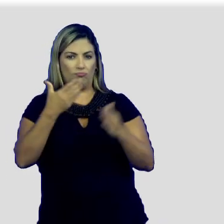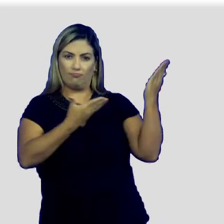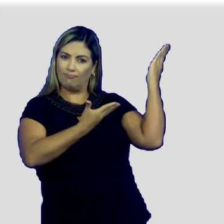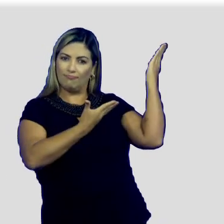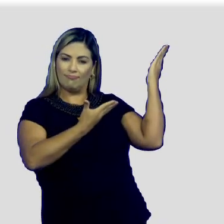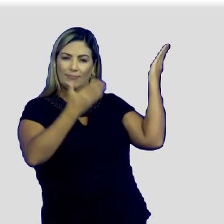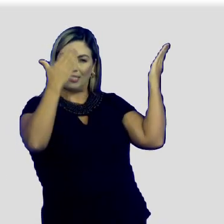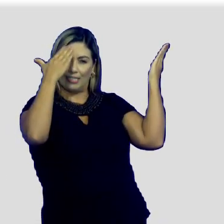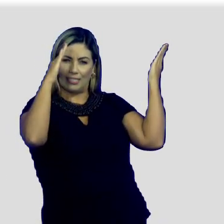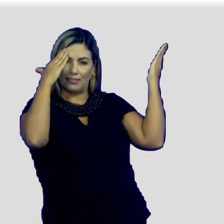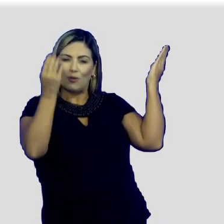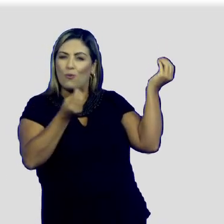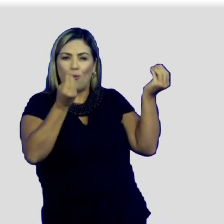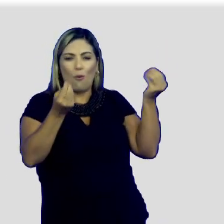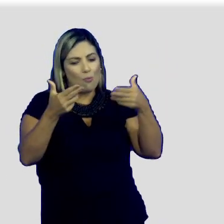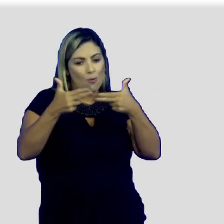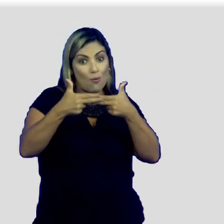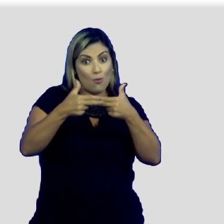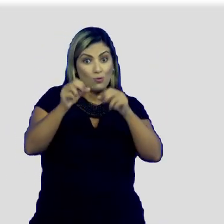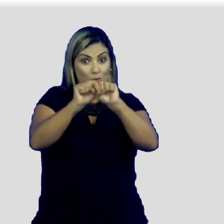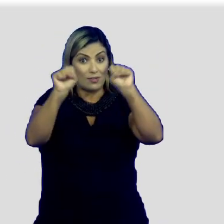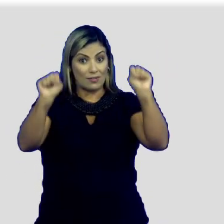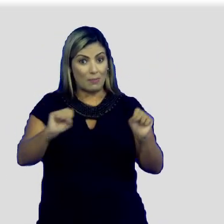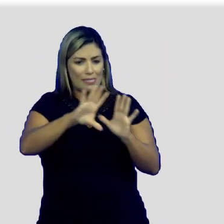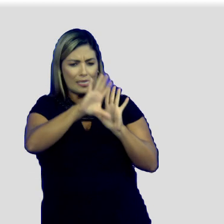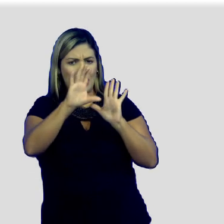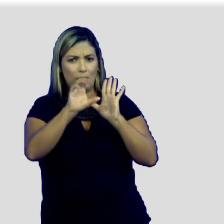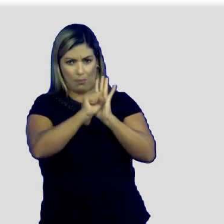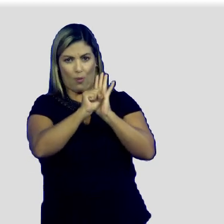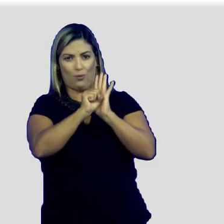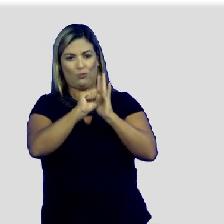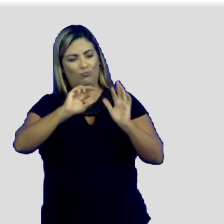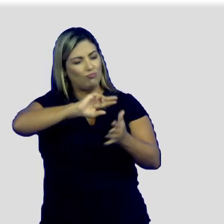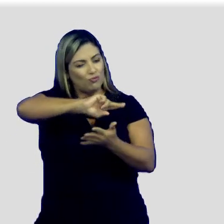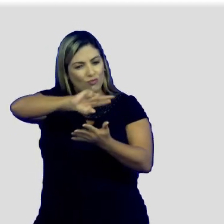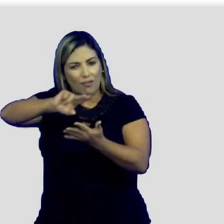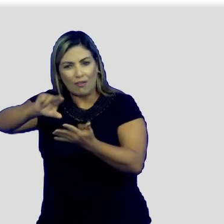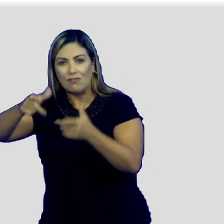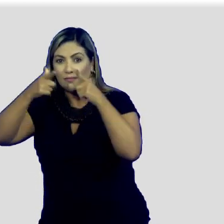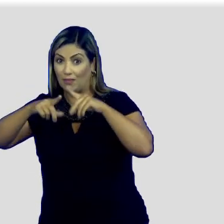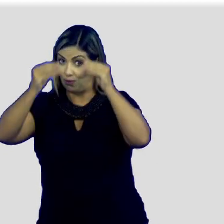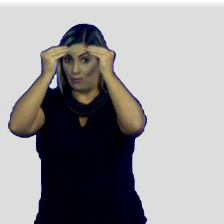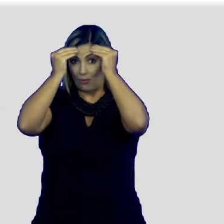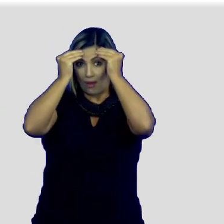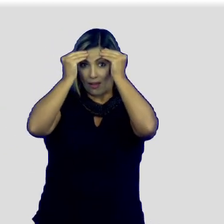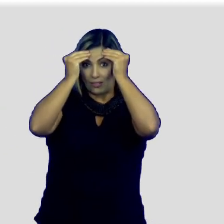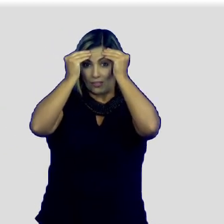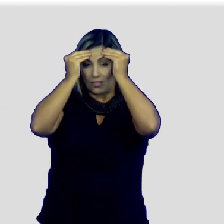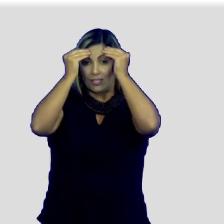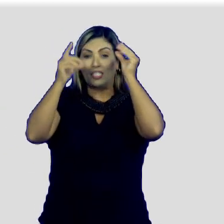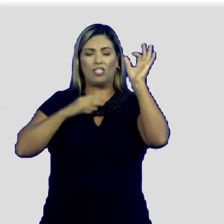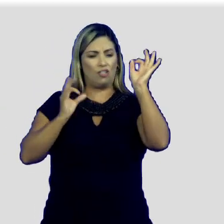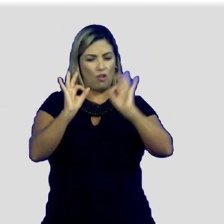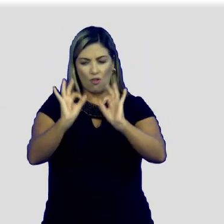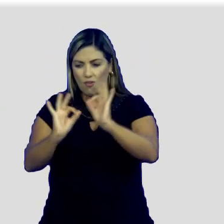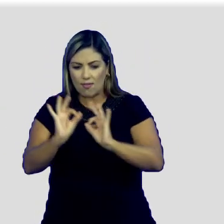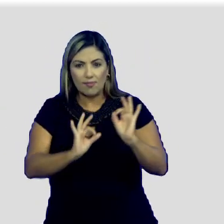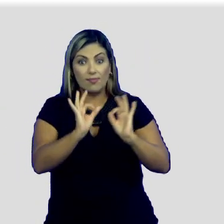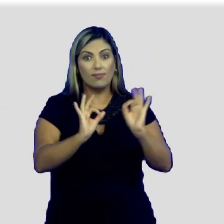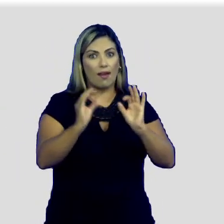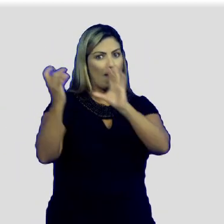compreender e usar os sistemas simbólicos das diferentes linguagens como meio de